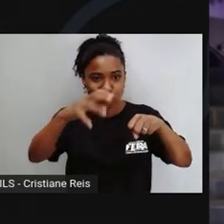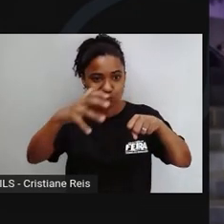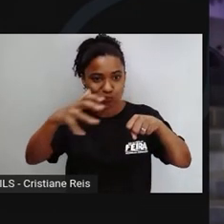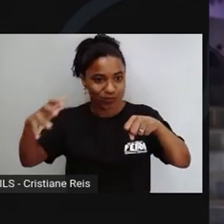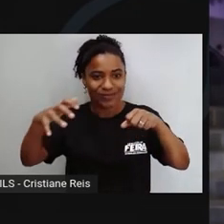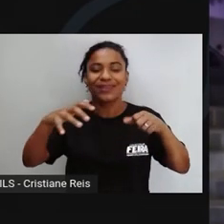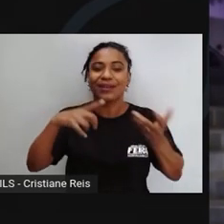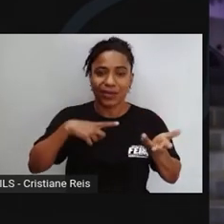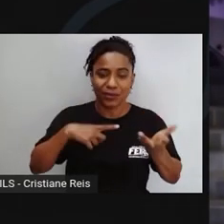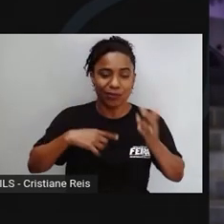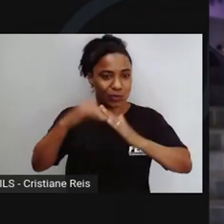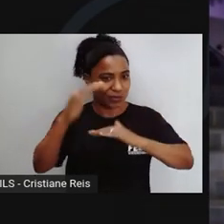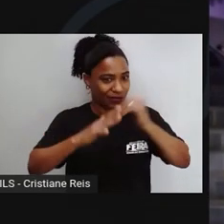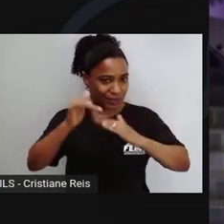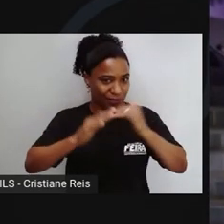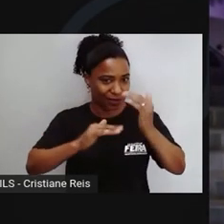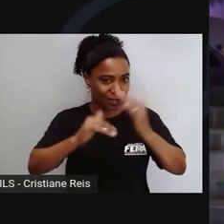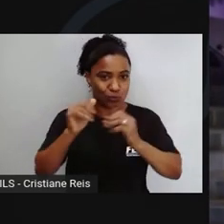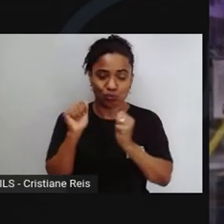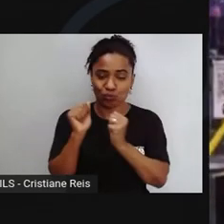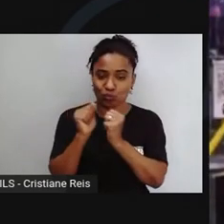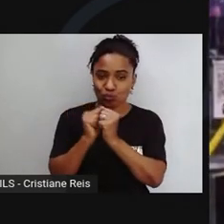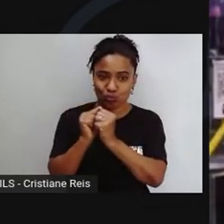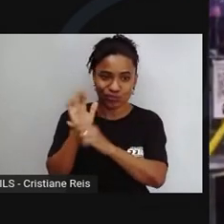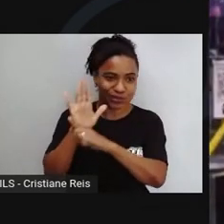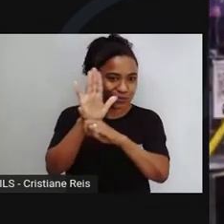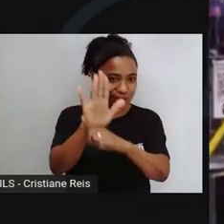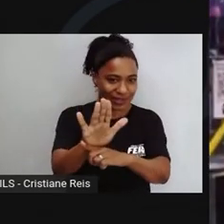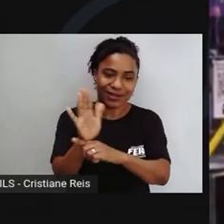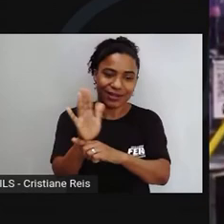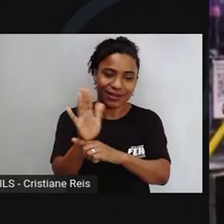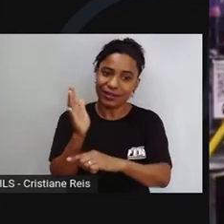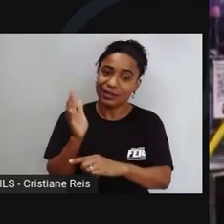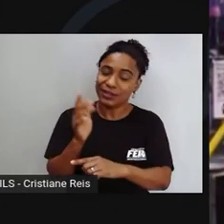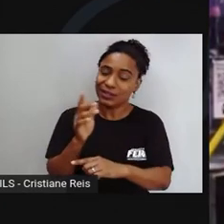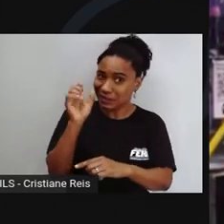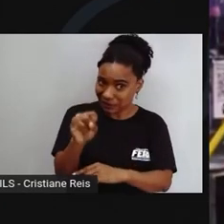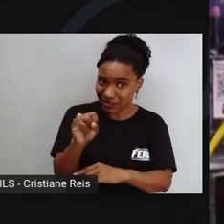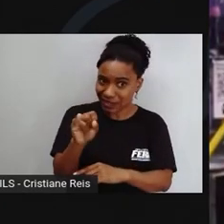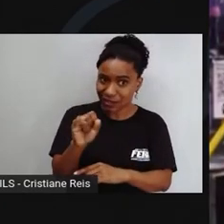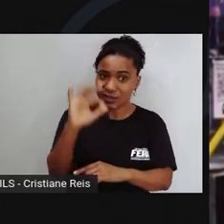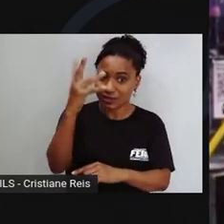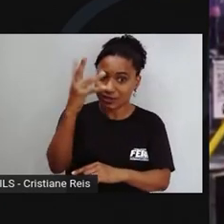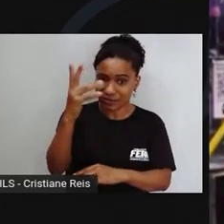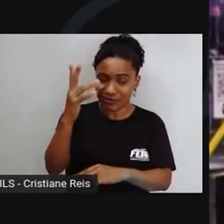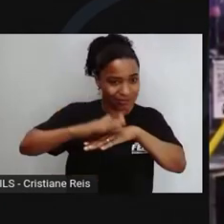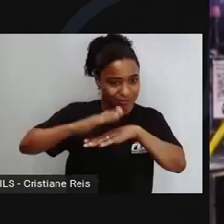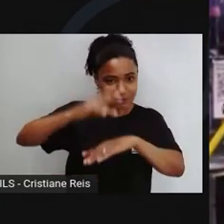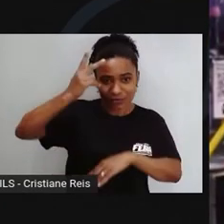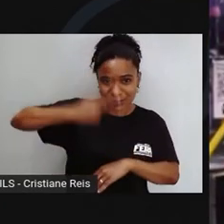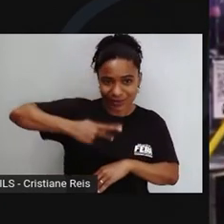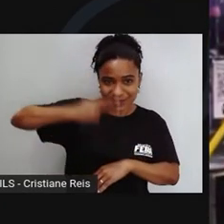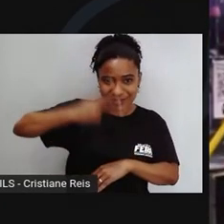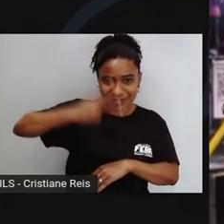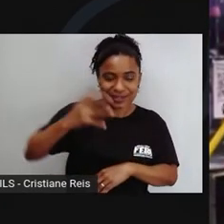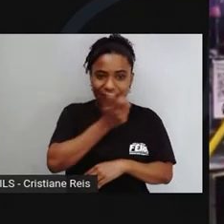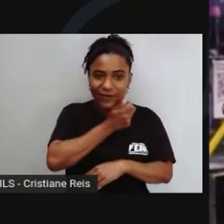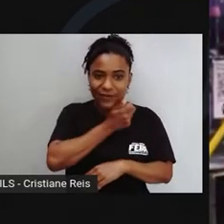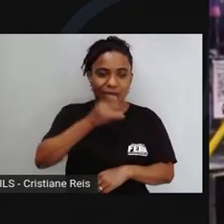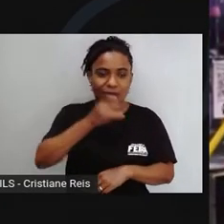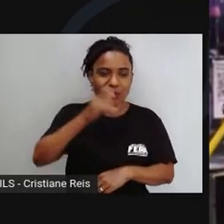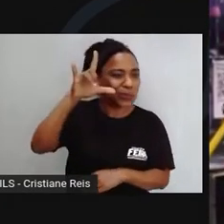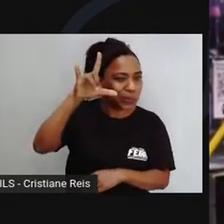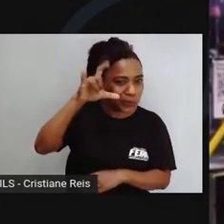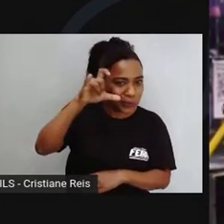com vocês. E dessa forma, vocês precisarem cada vez menos de mim. Se você está chegando agora e ainda não me conhece, lá no meu Instagram você vai encontrar informações sobre o ambiente